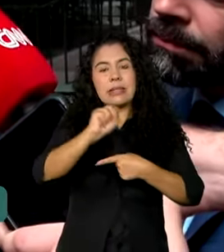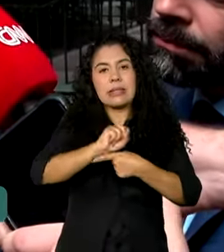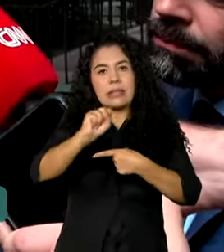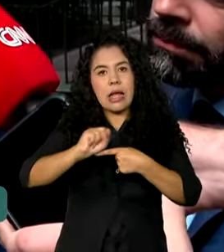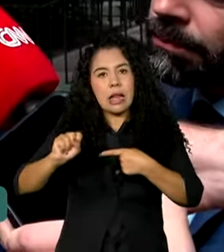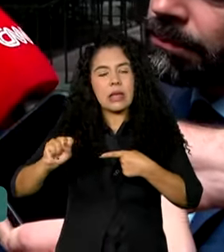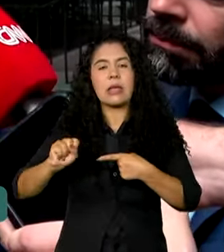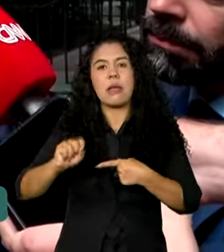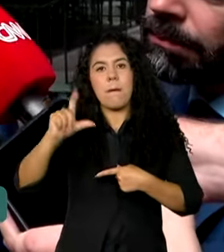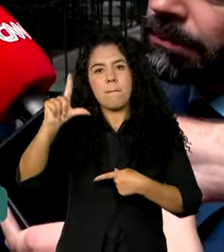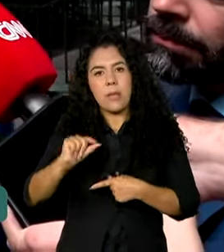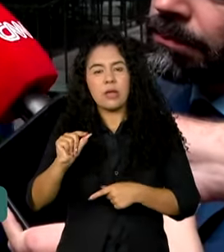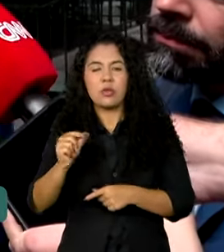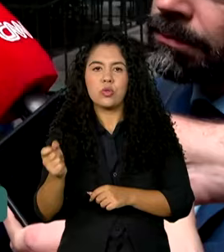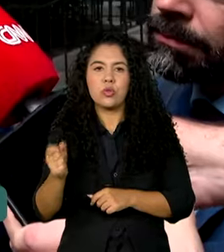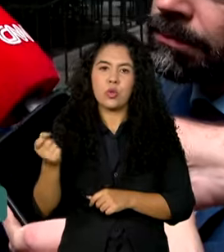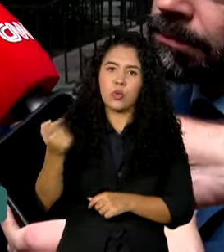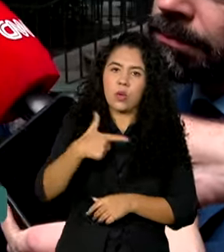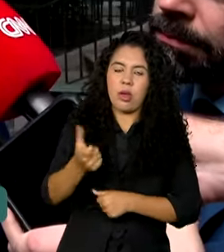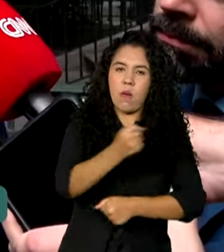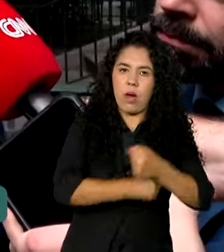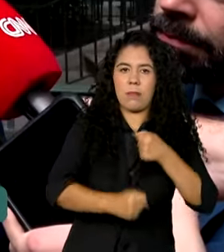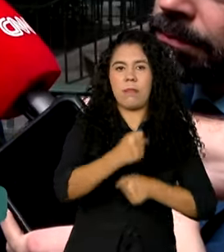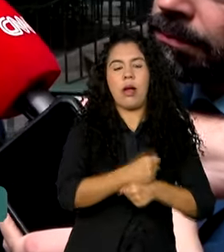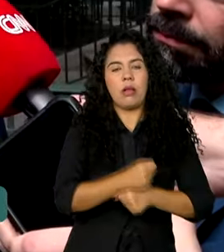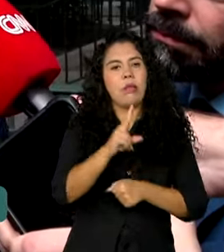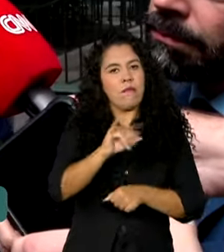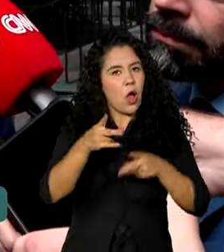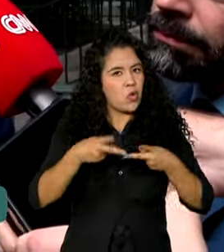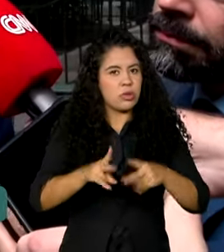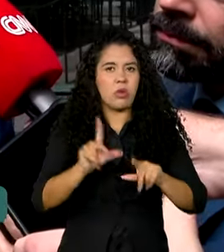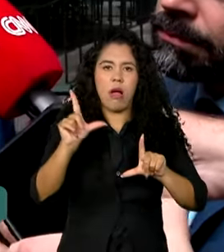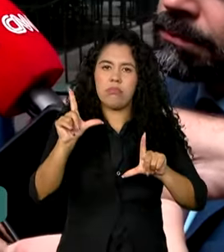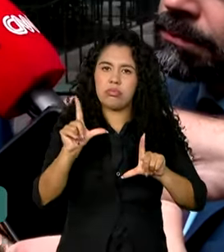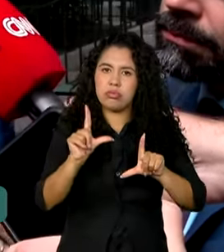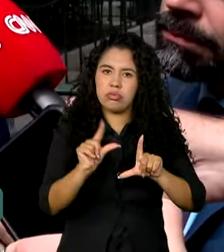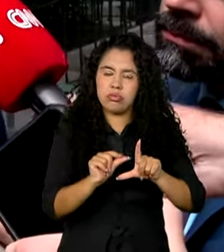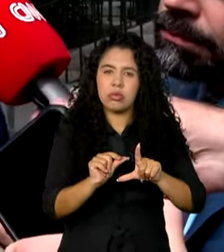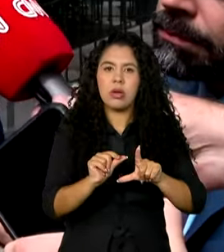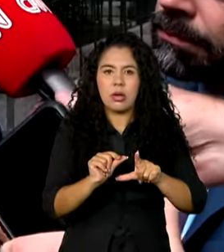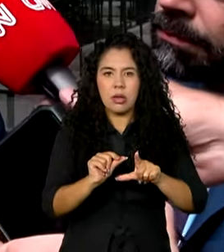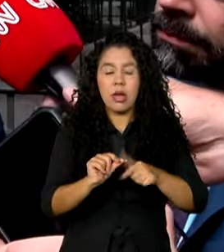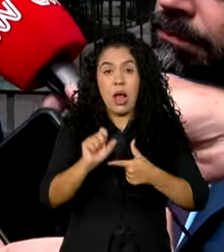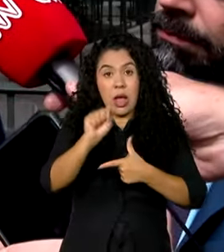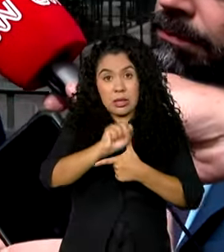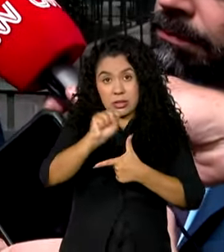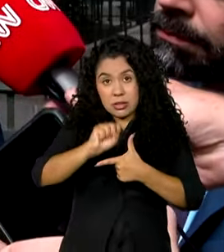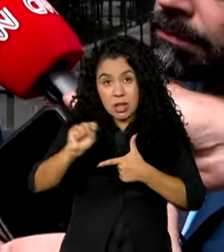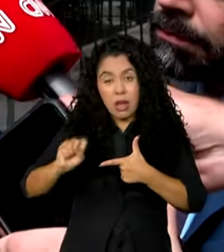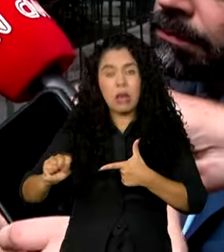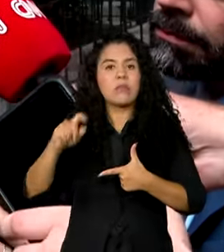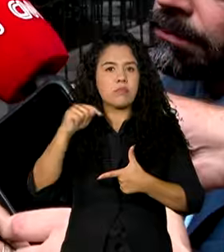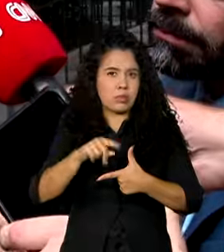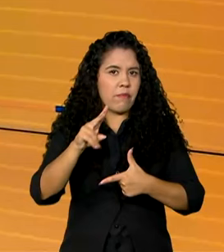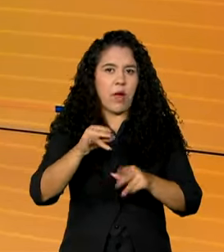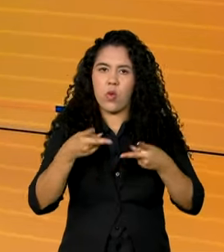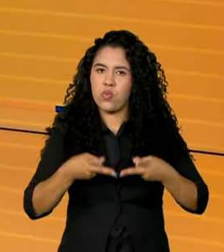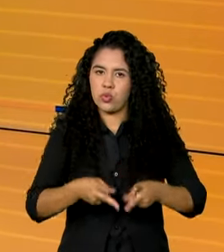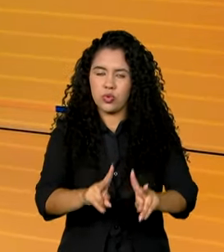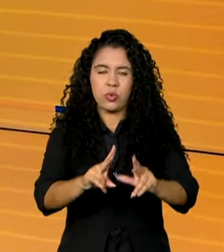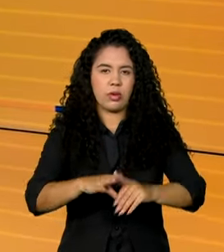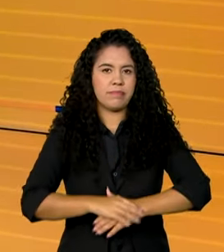a do ano passado foi menor do que a do ano anterior, e ela vai continuar caindo. A Selic vai responder a esse comportamento.